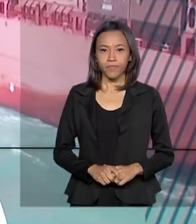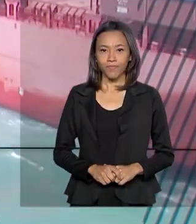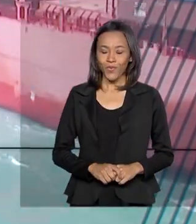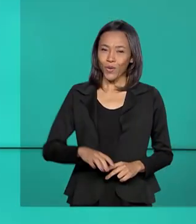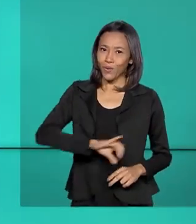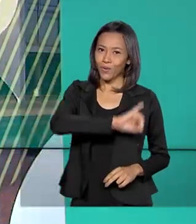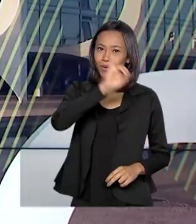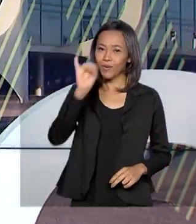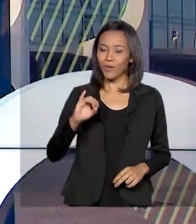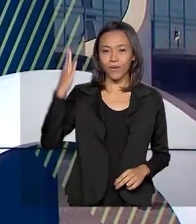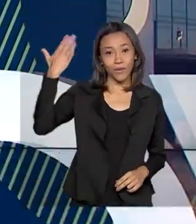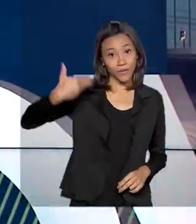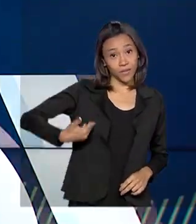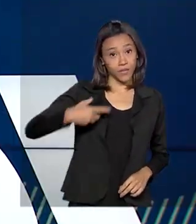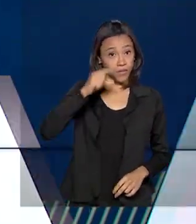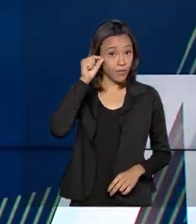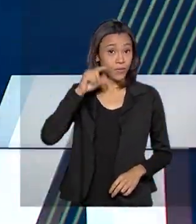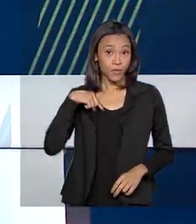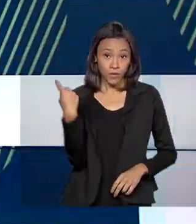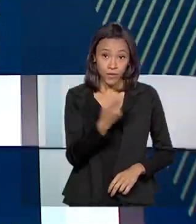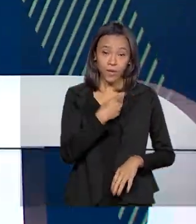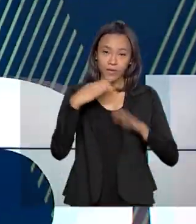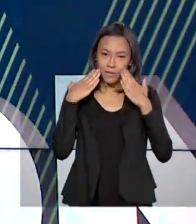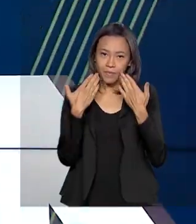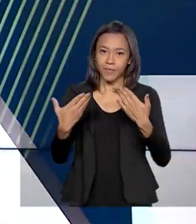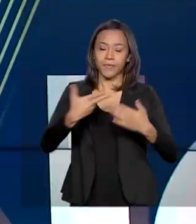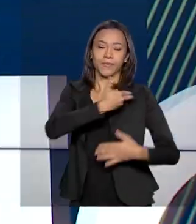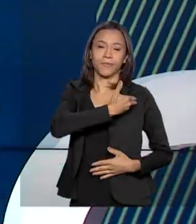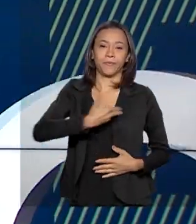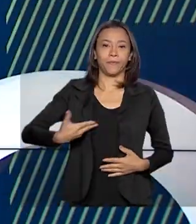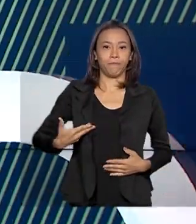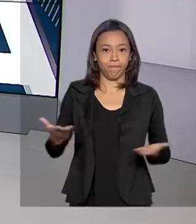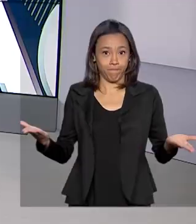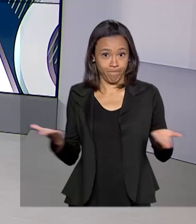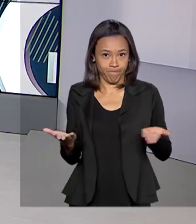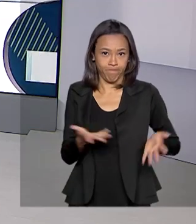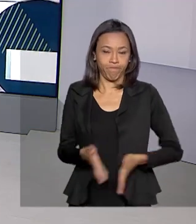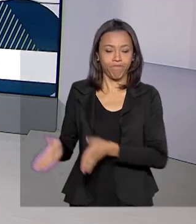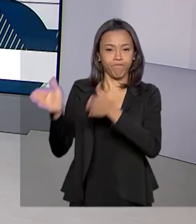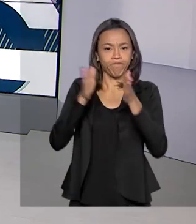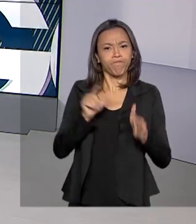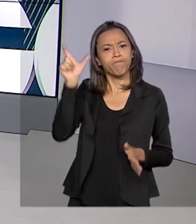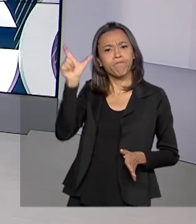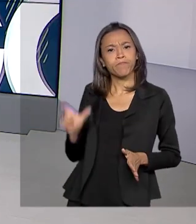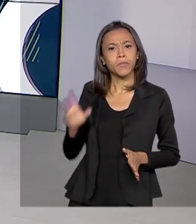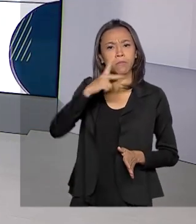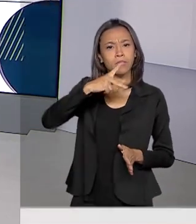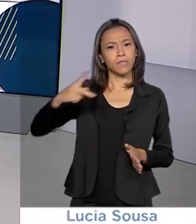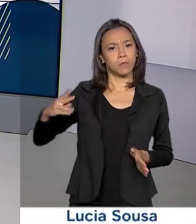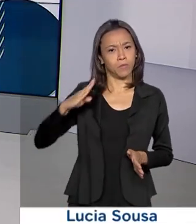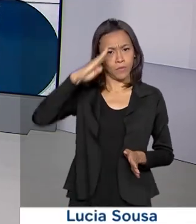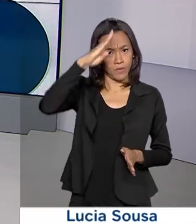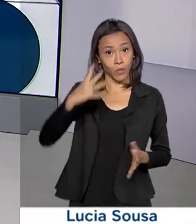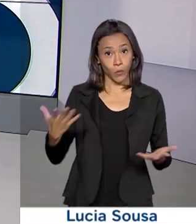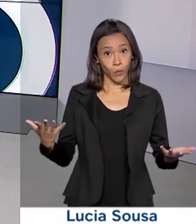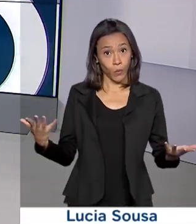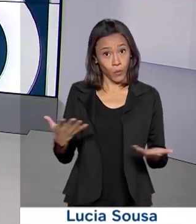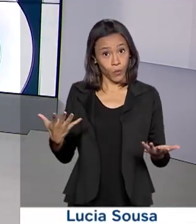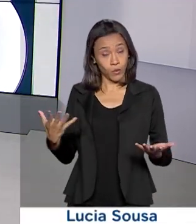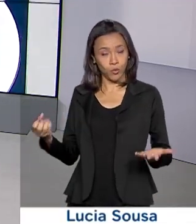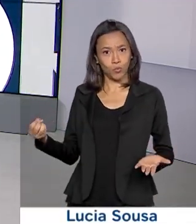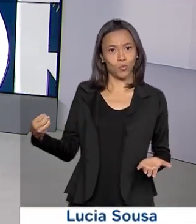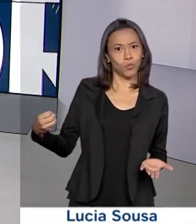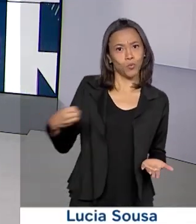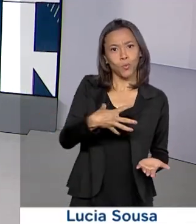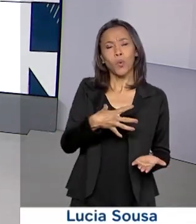Olá, eu sou o Roberto Camargo e já estamos no ar com o governo agora. O presidente Jair Bolsonaro dá posse hoje ao novo